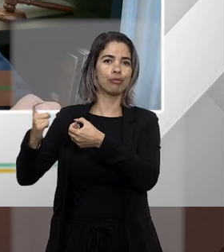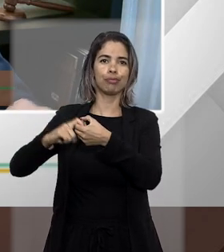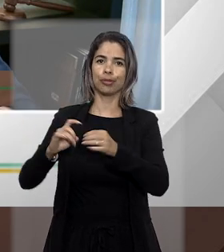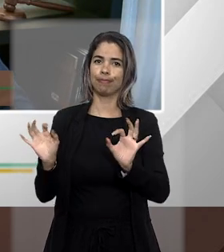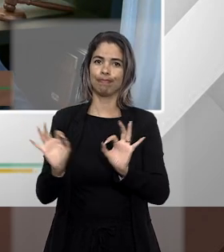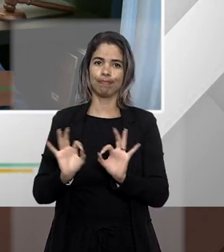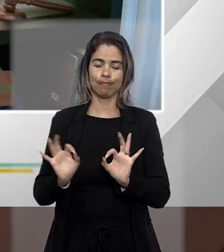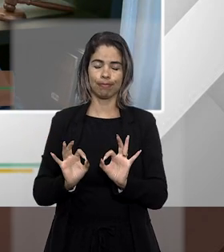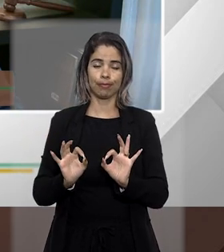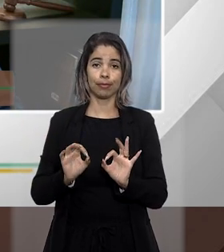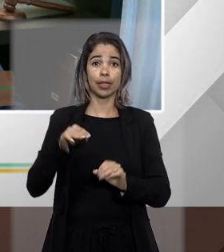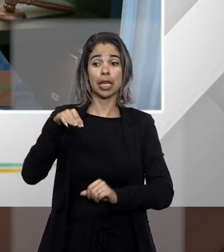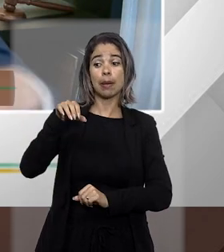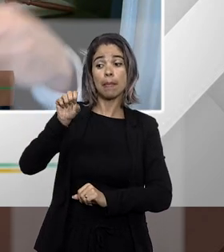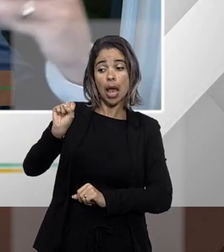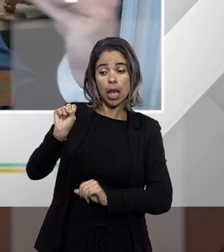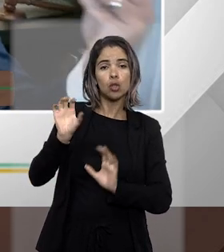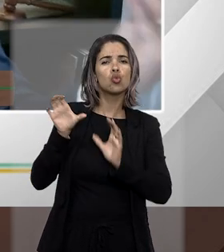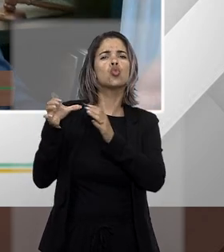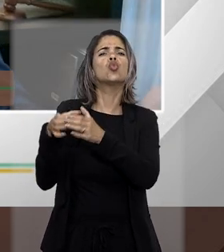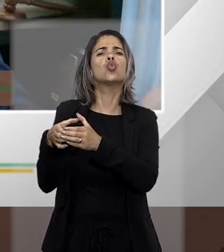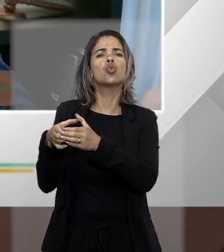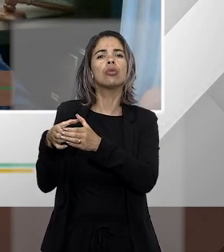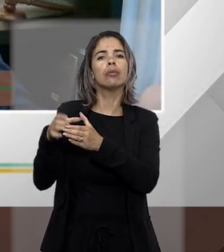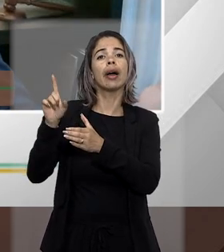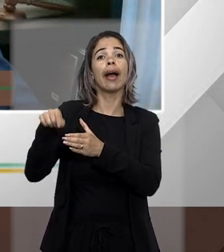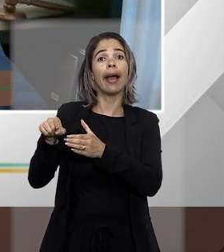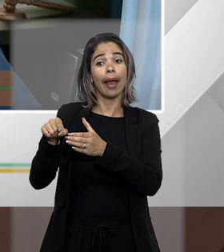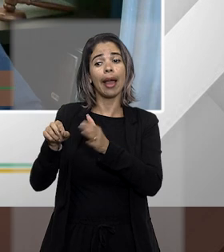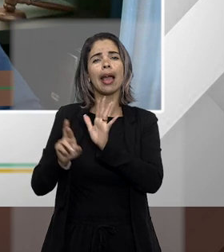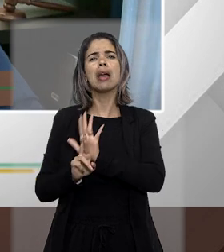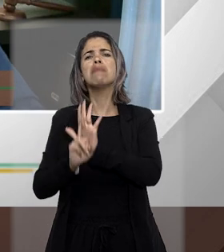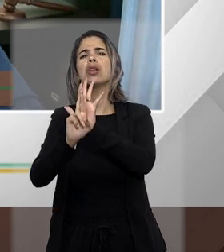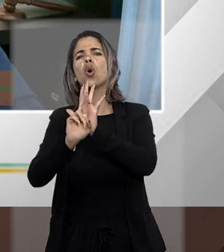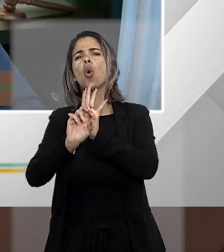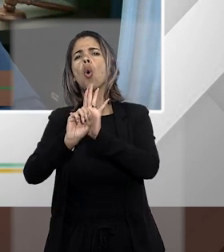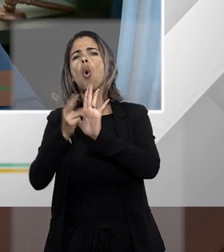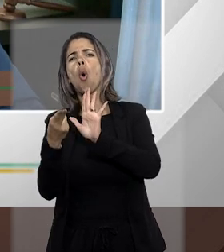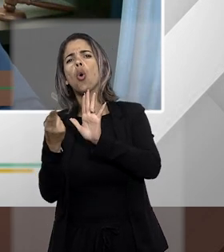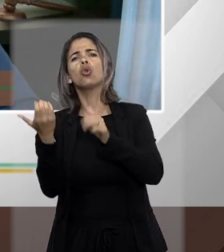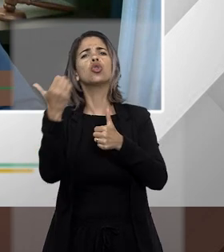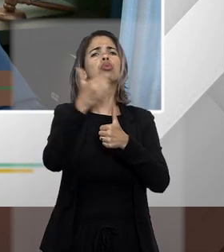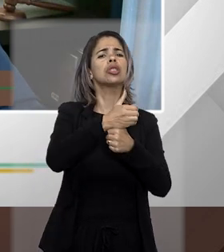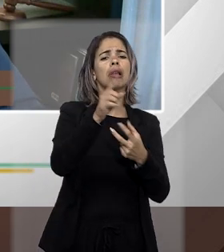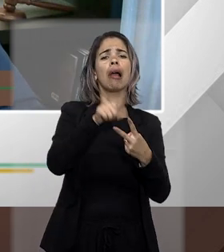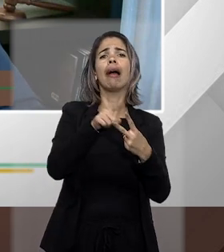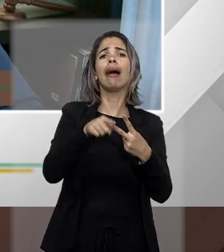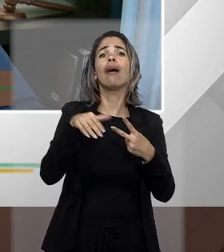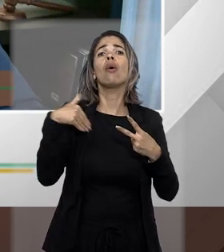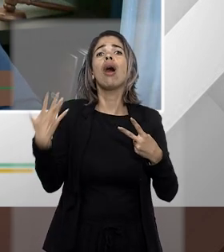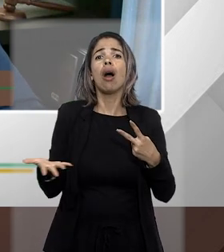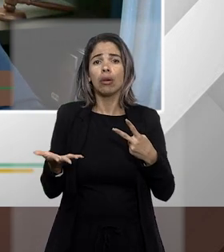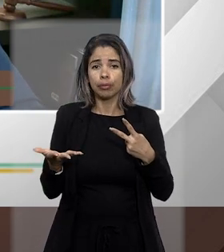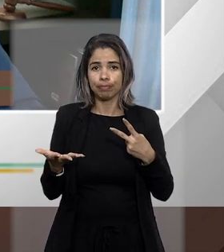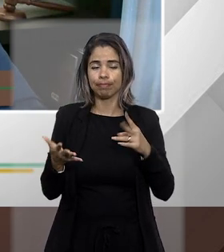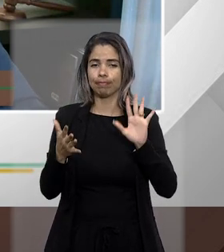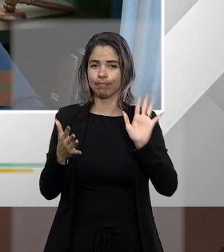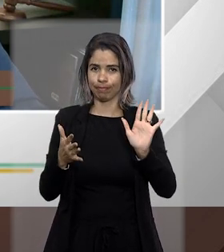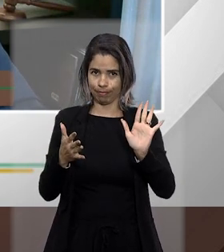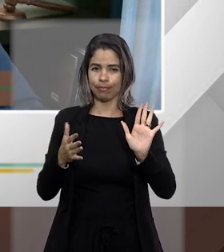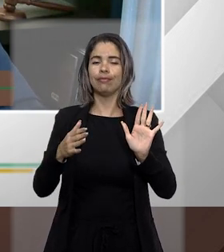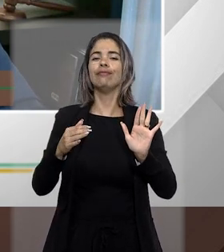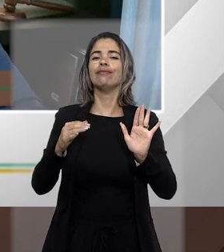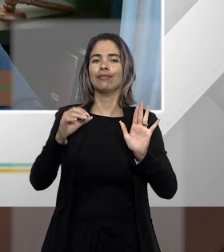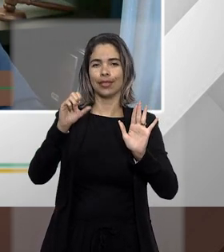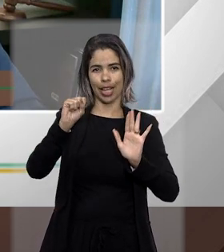ele é representação ou ele é substituição processual o supremo já decidiu inclusive tem suma